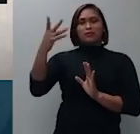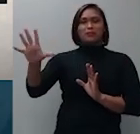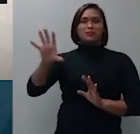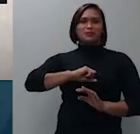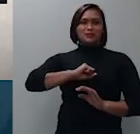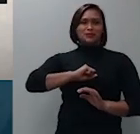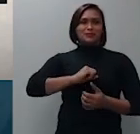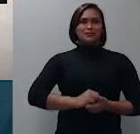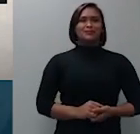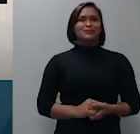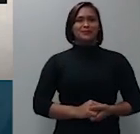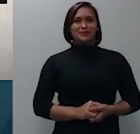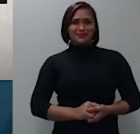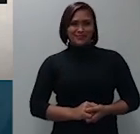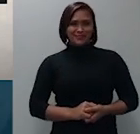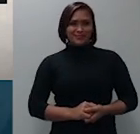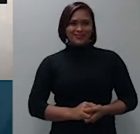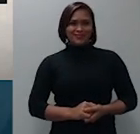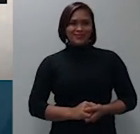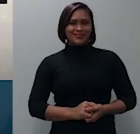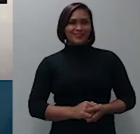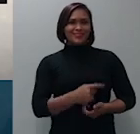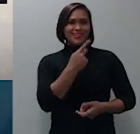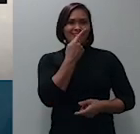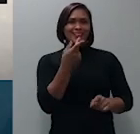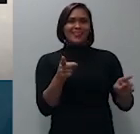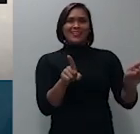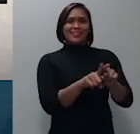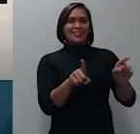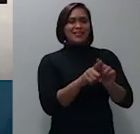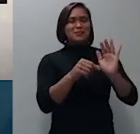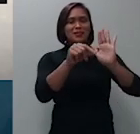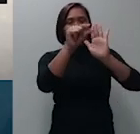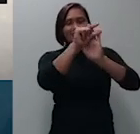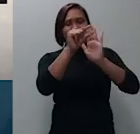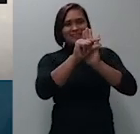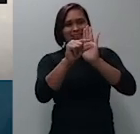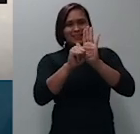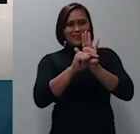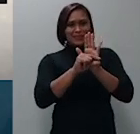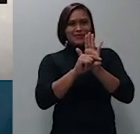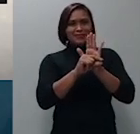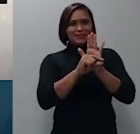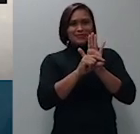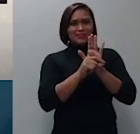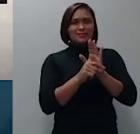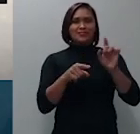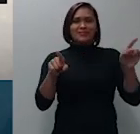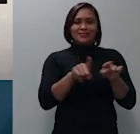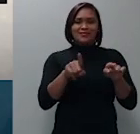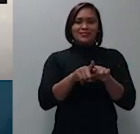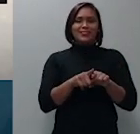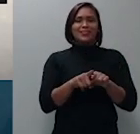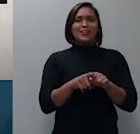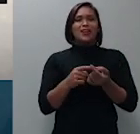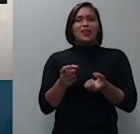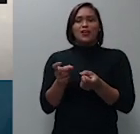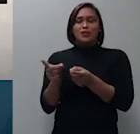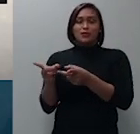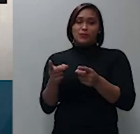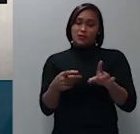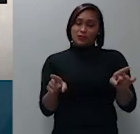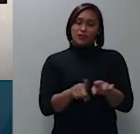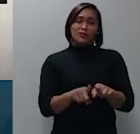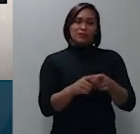também aludiu que são nulas as cláusulas que atenuam a responsabilidade do fornecedor e disse que o